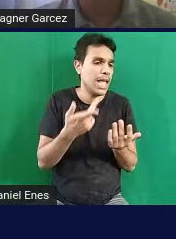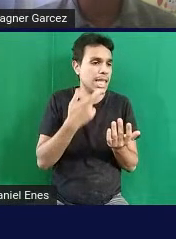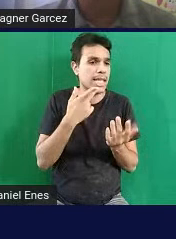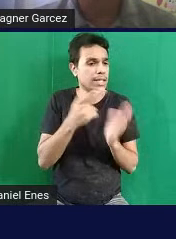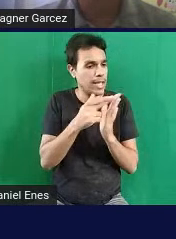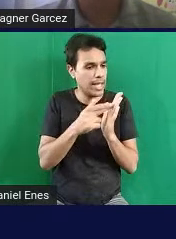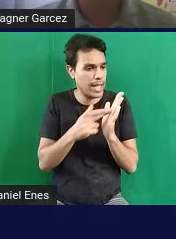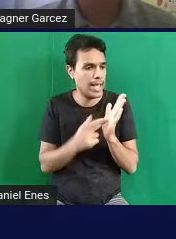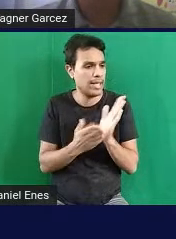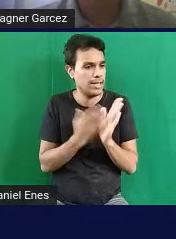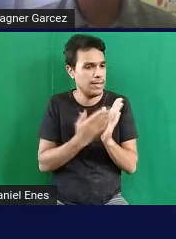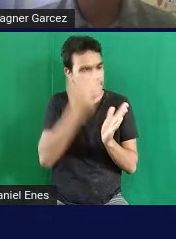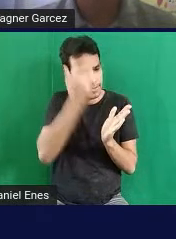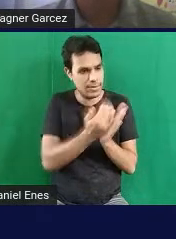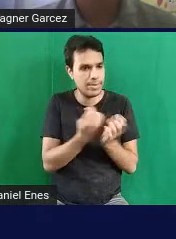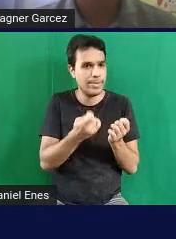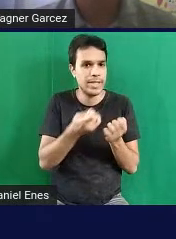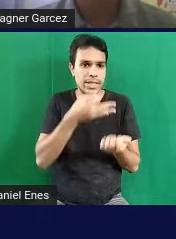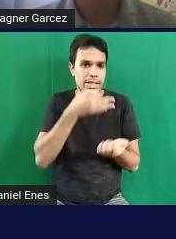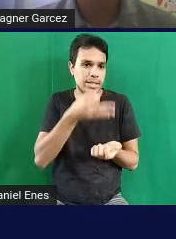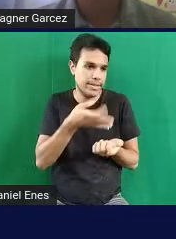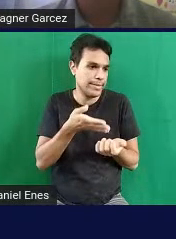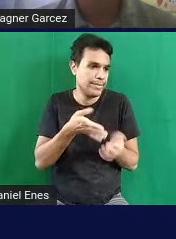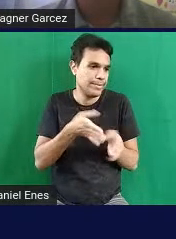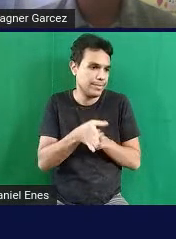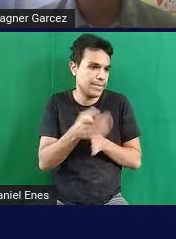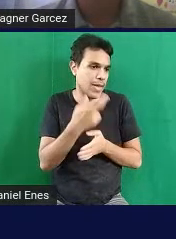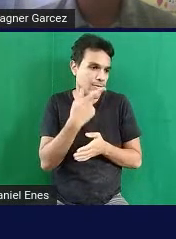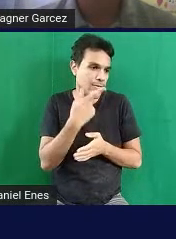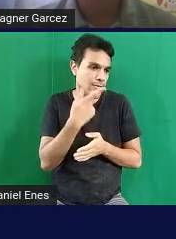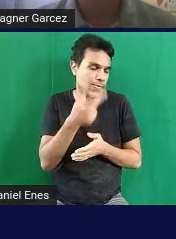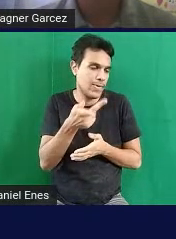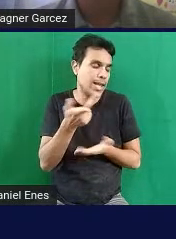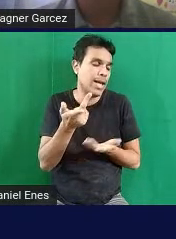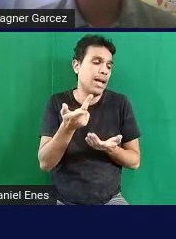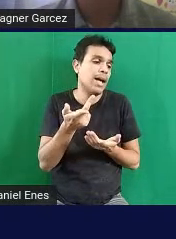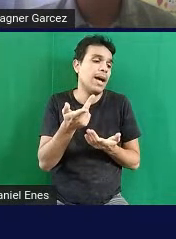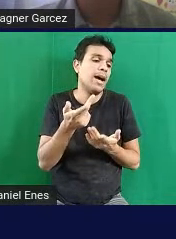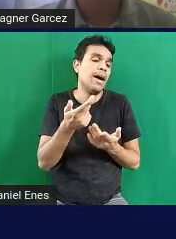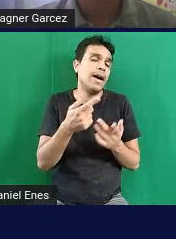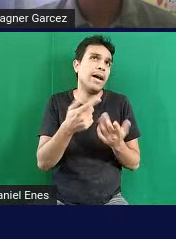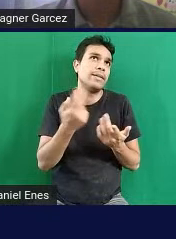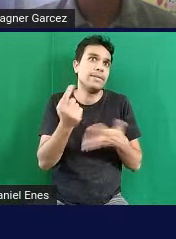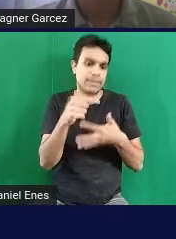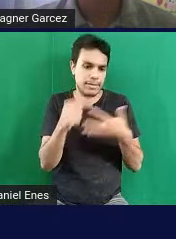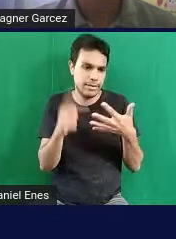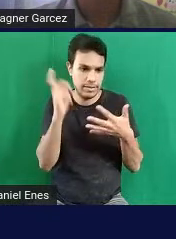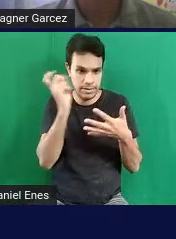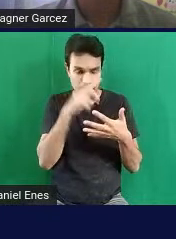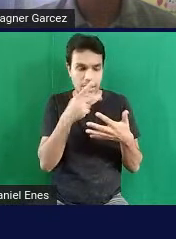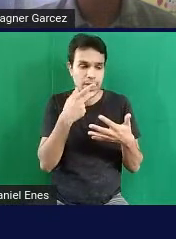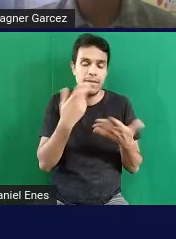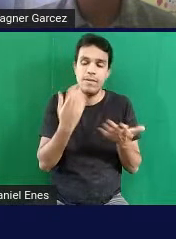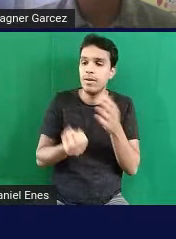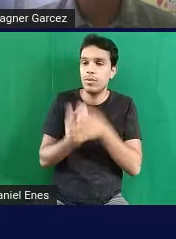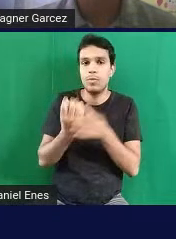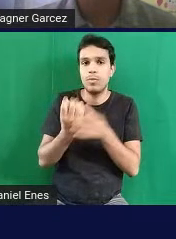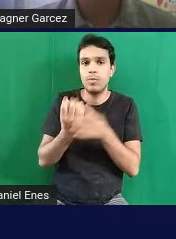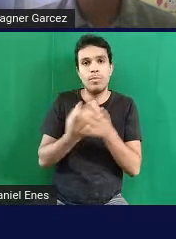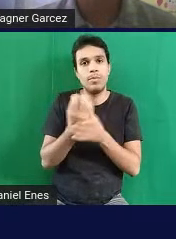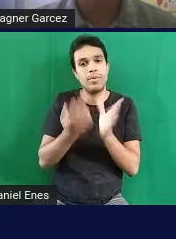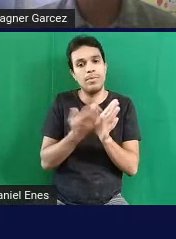toque no editor da revista falando sobre isso. Mas é uma questão que talvez seja um pouco mais complicada. O que o Wagner está colocando é a produção de material para alunos